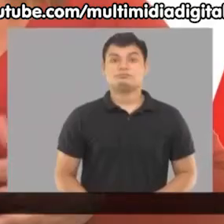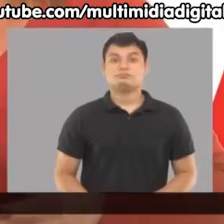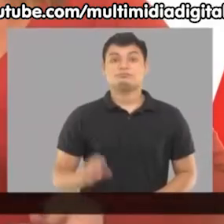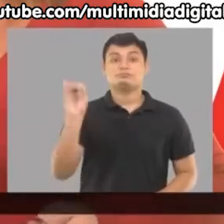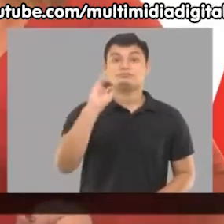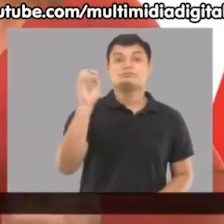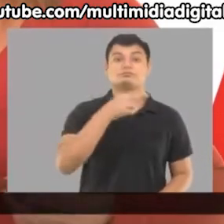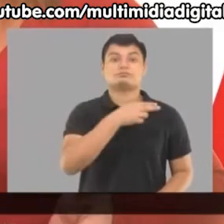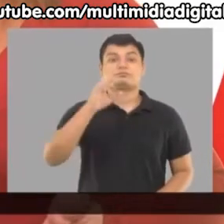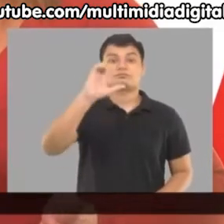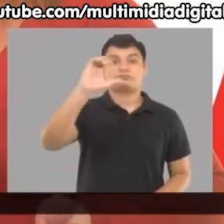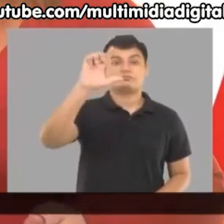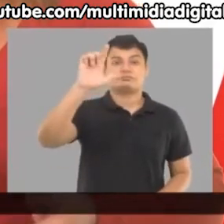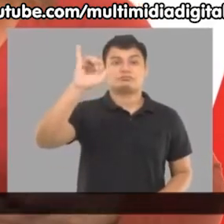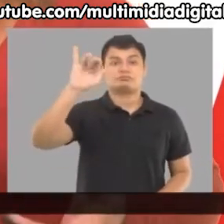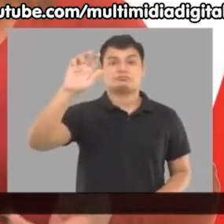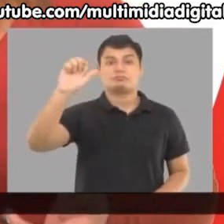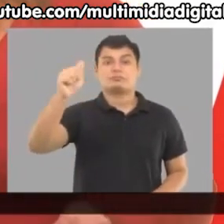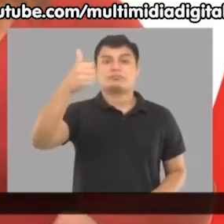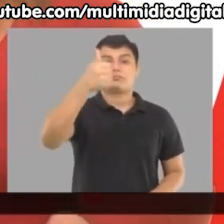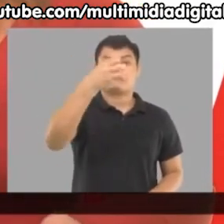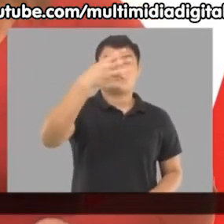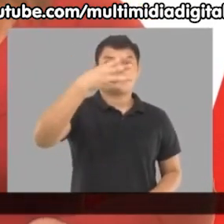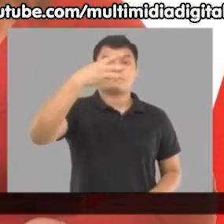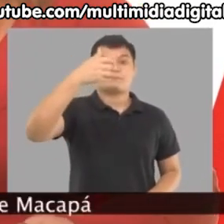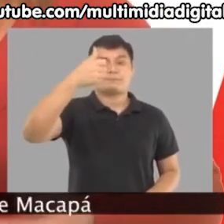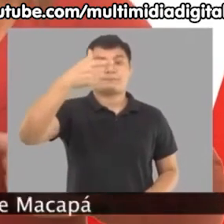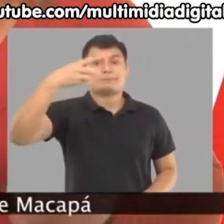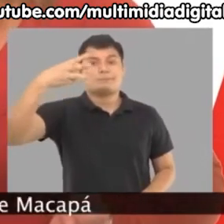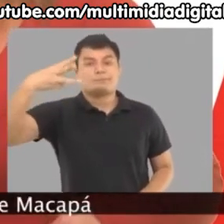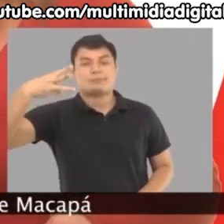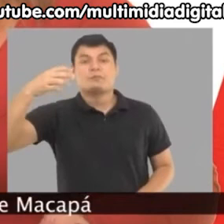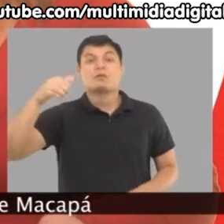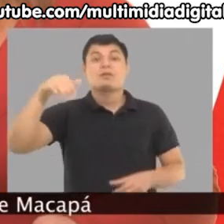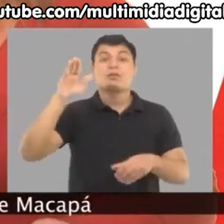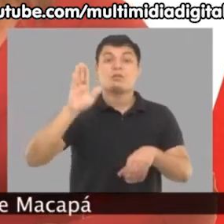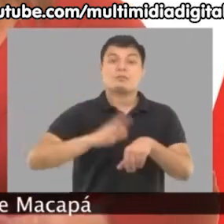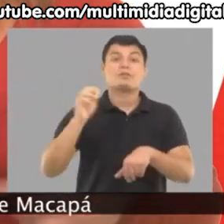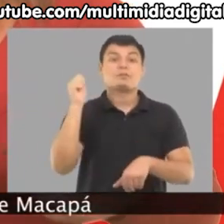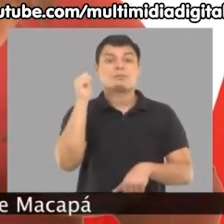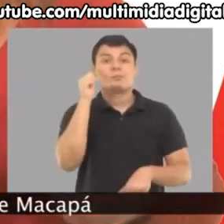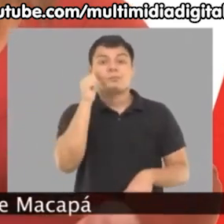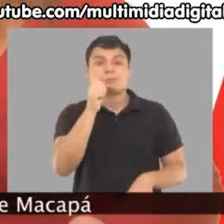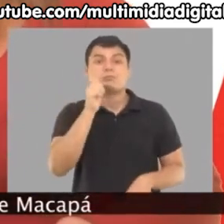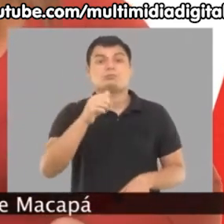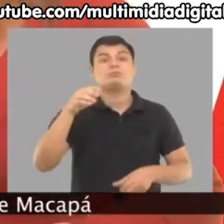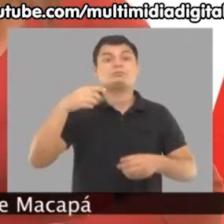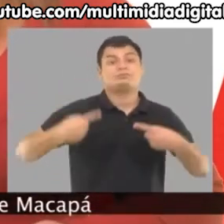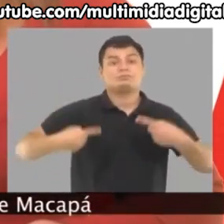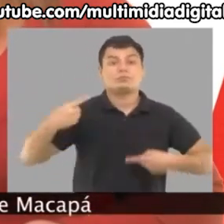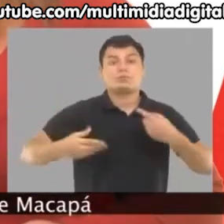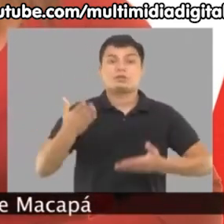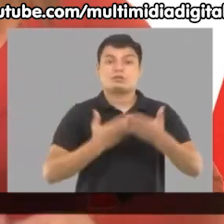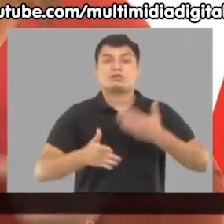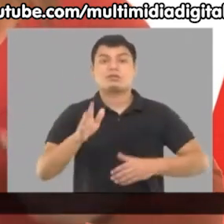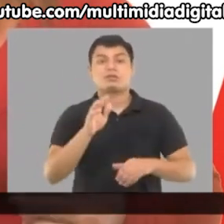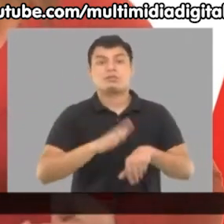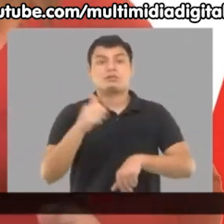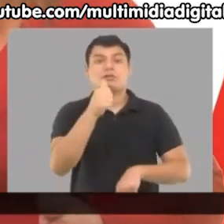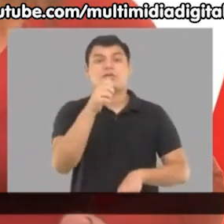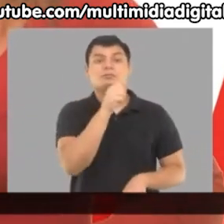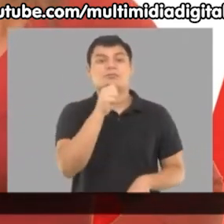Olá, sou Cleia Bosch, 13123. Por mais mulheres na política e para cuidar melhor de Macapá,